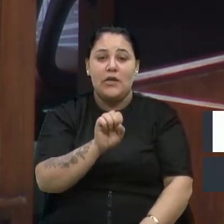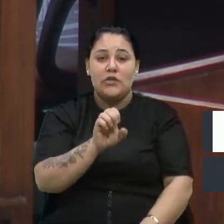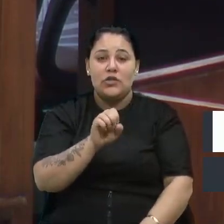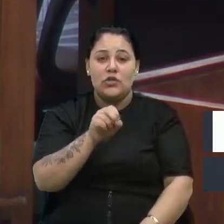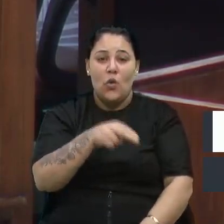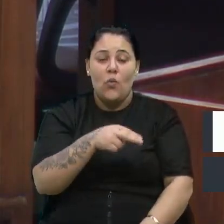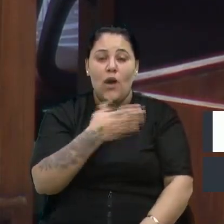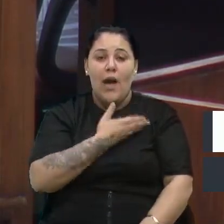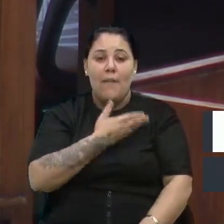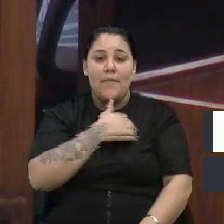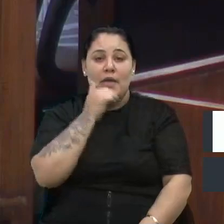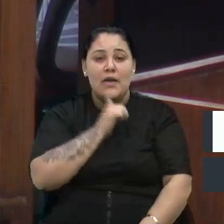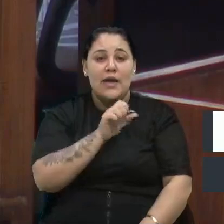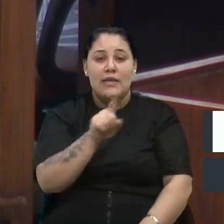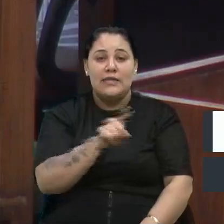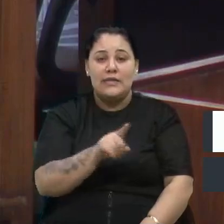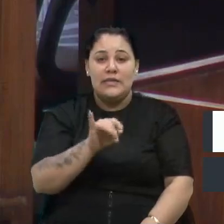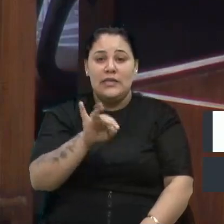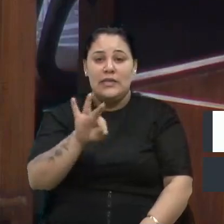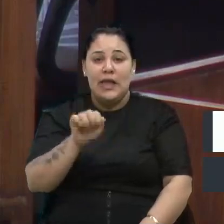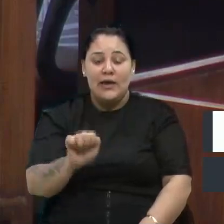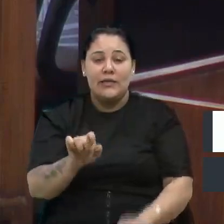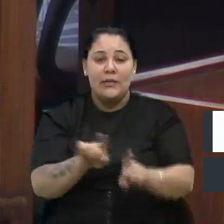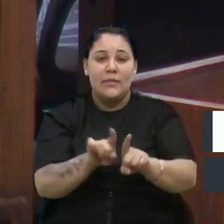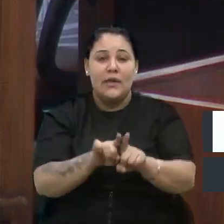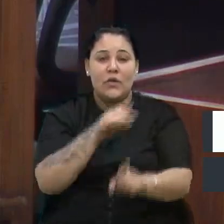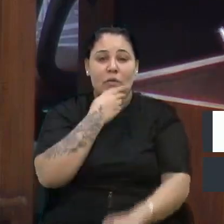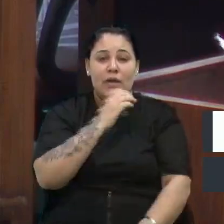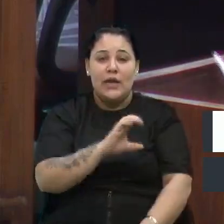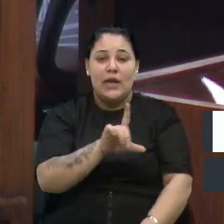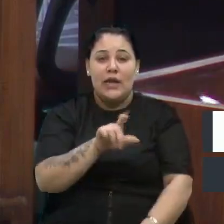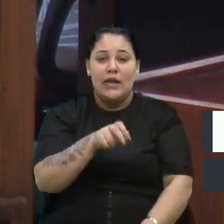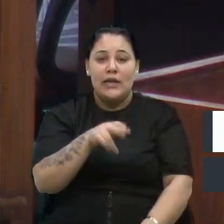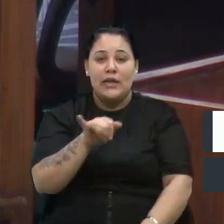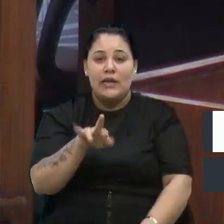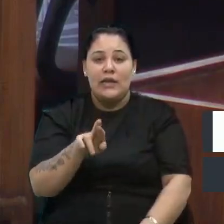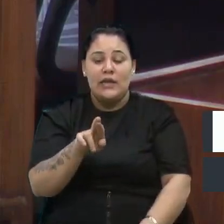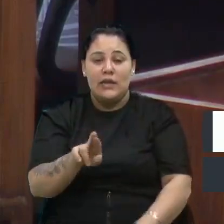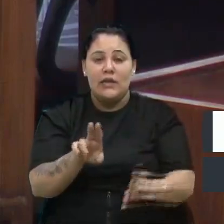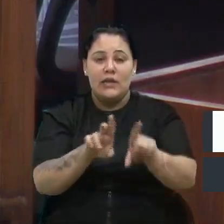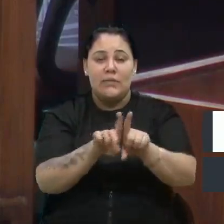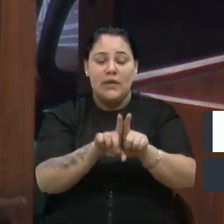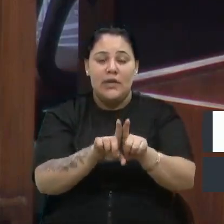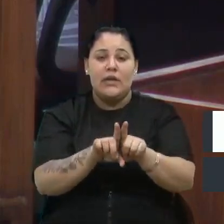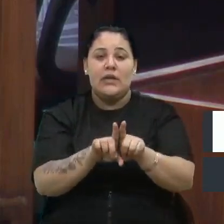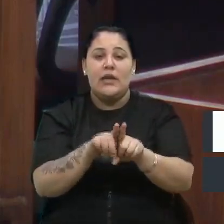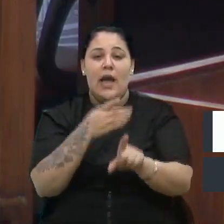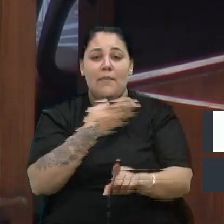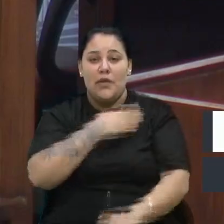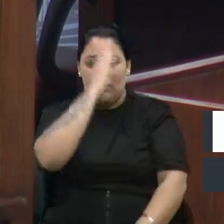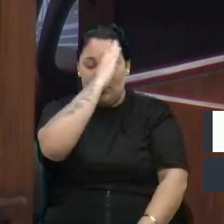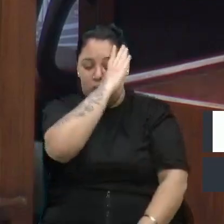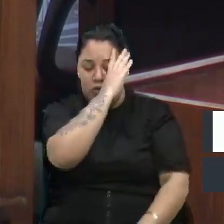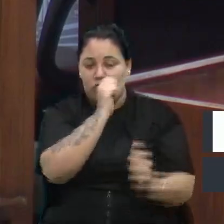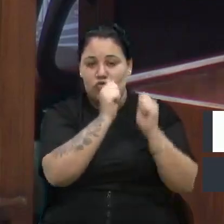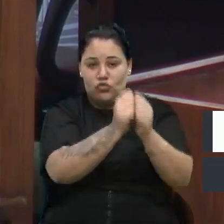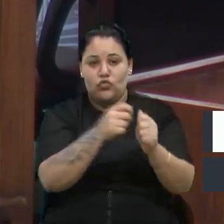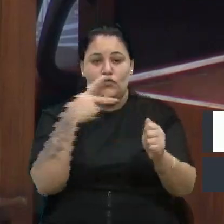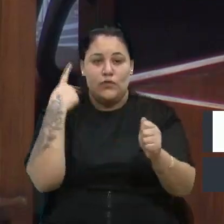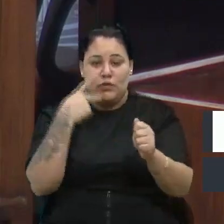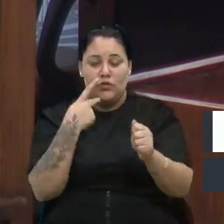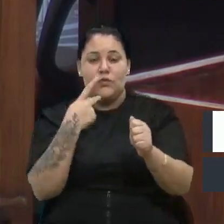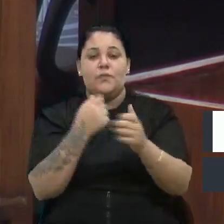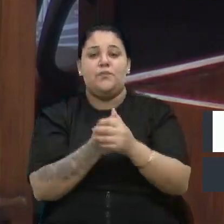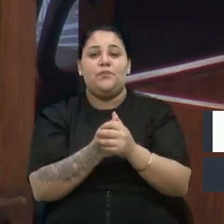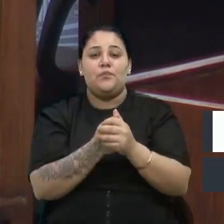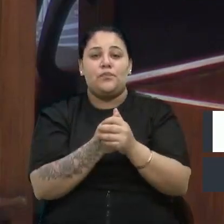do Santa Fé, e outros moradores. O nosso presidente, meu amigo, colega, vereador D'Ambros, estava lá. E quero